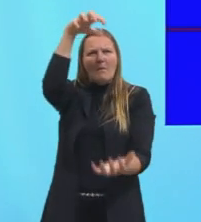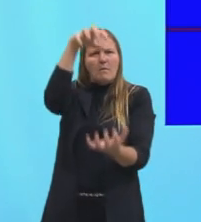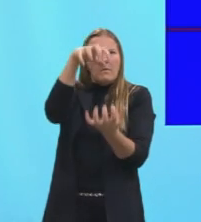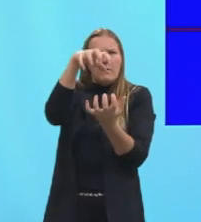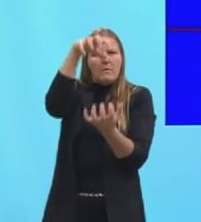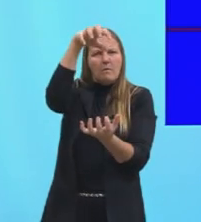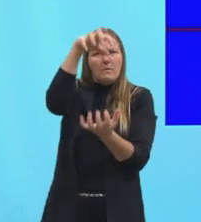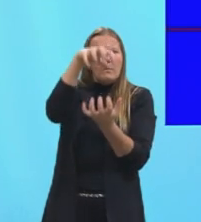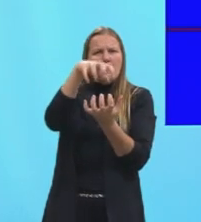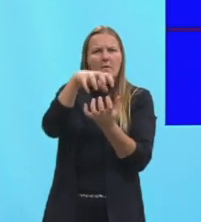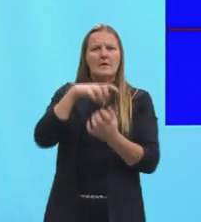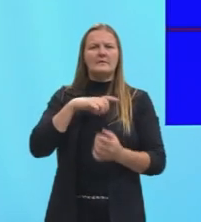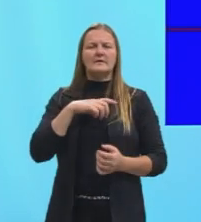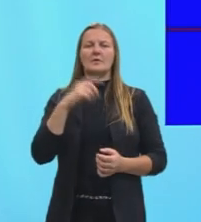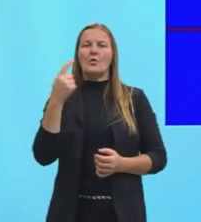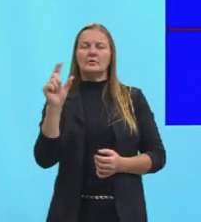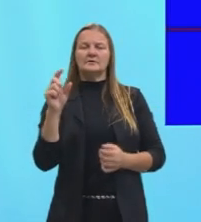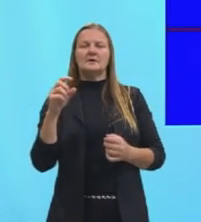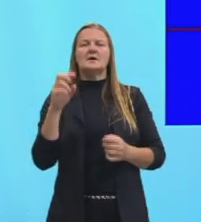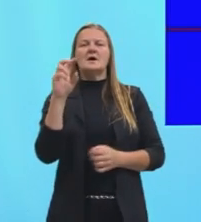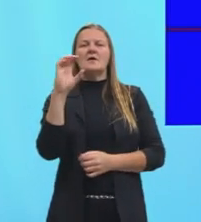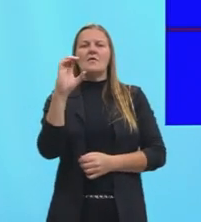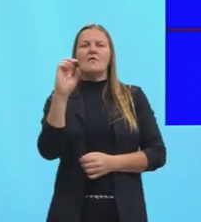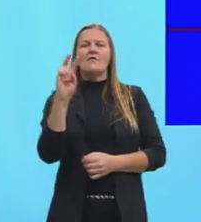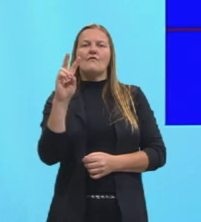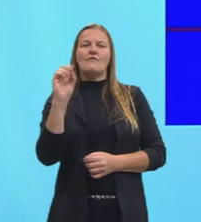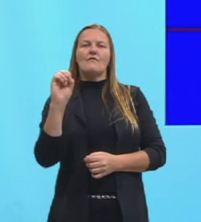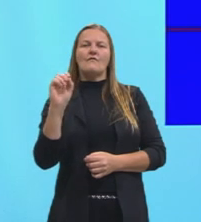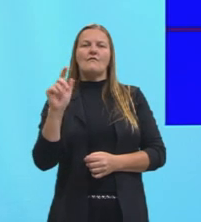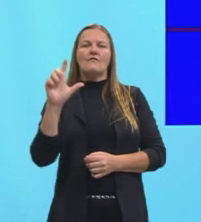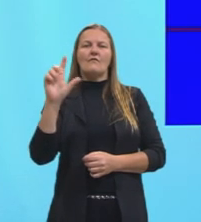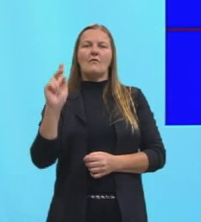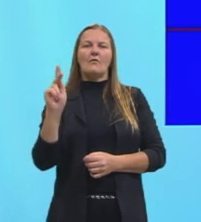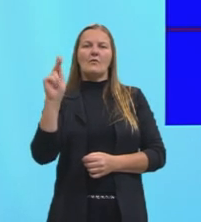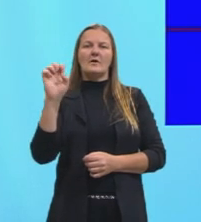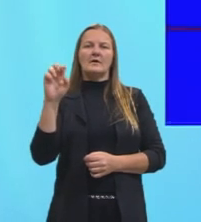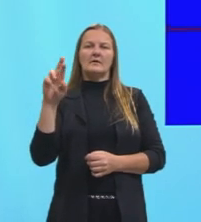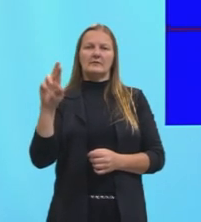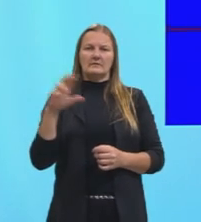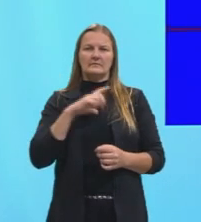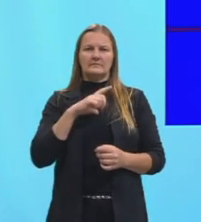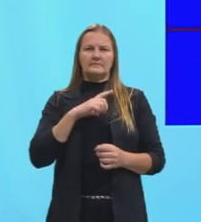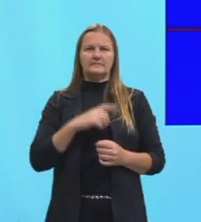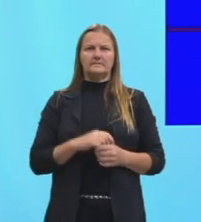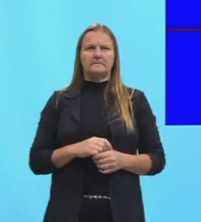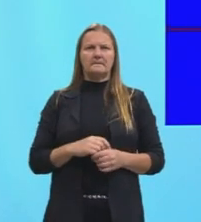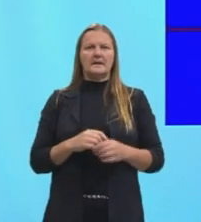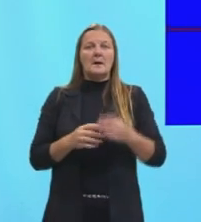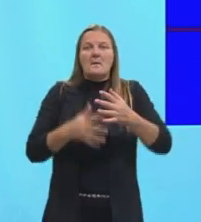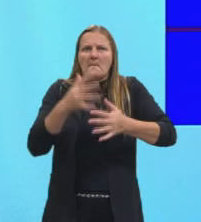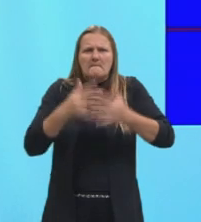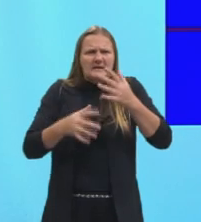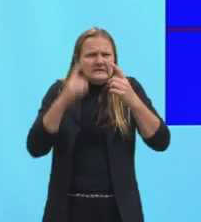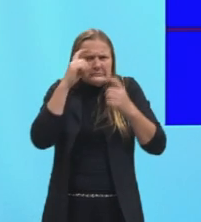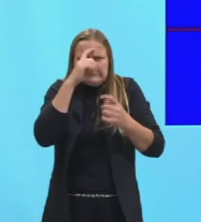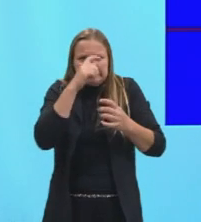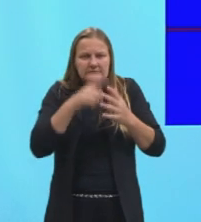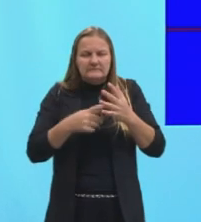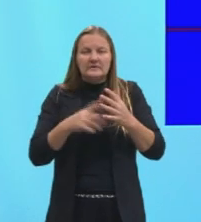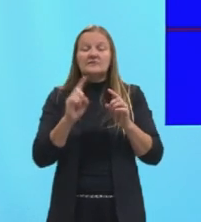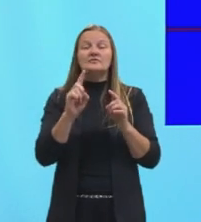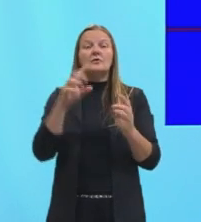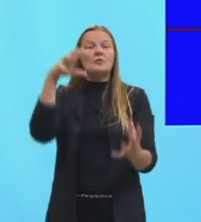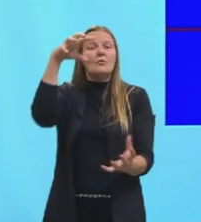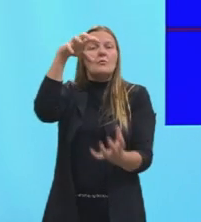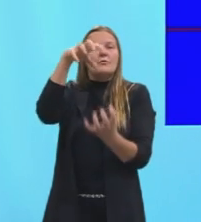chamada célula de Volcker. Gurizada não pensa que, assim, ah, é uma coisa muito complexa e tal, né, é só a união,